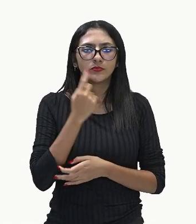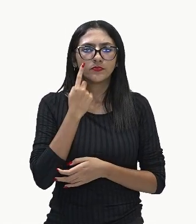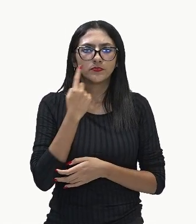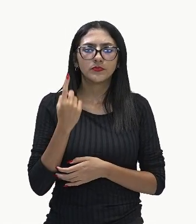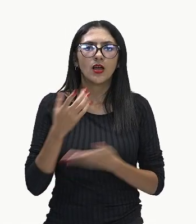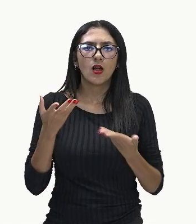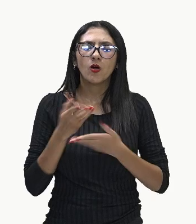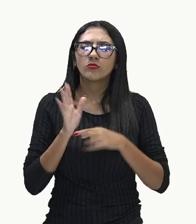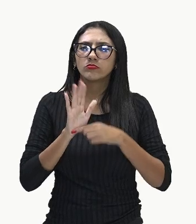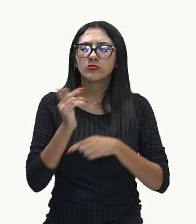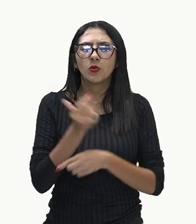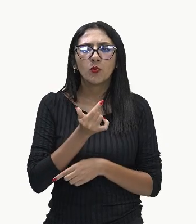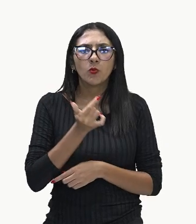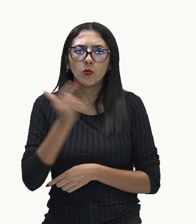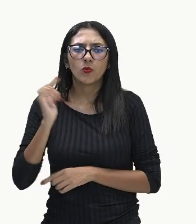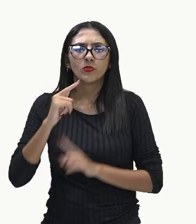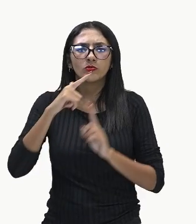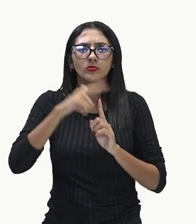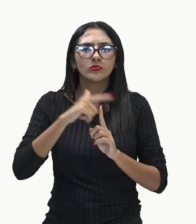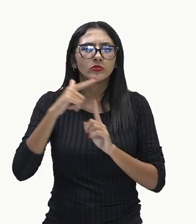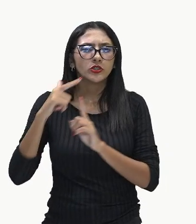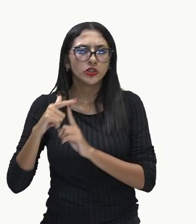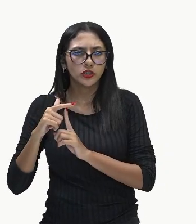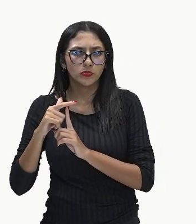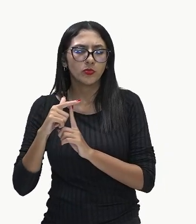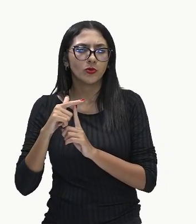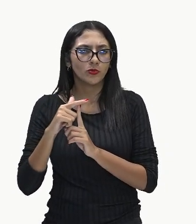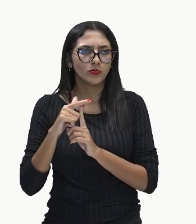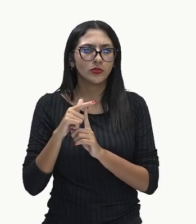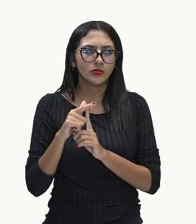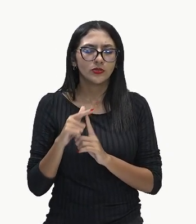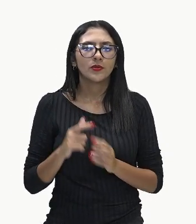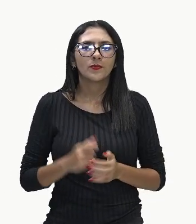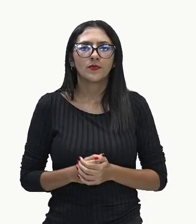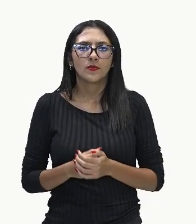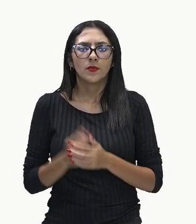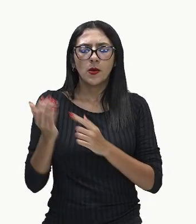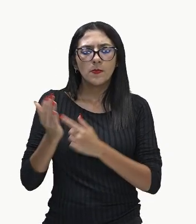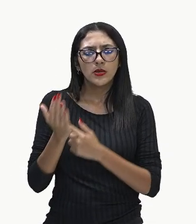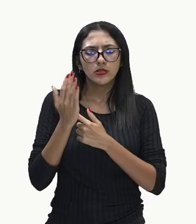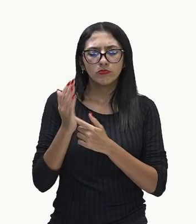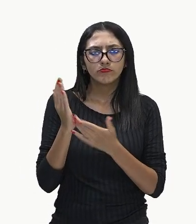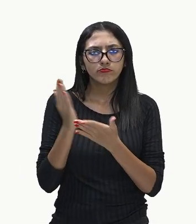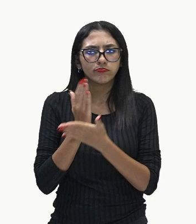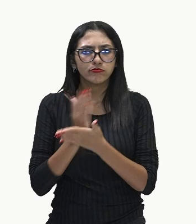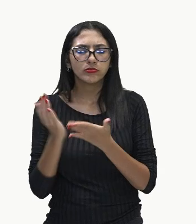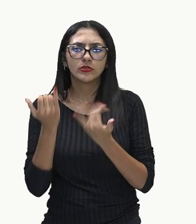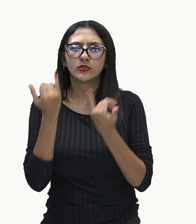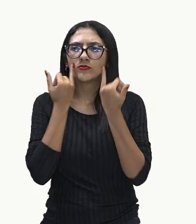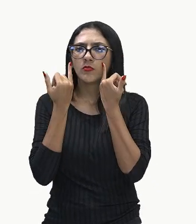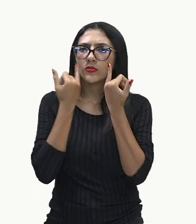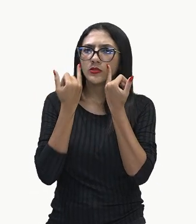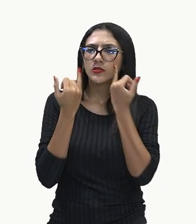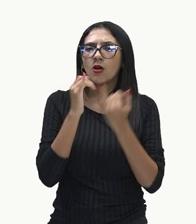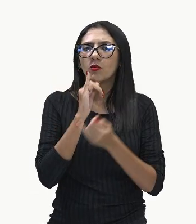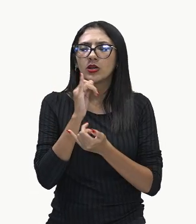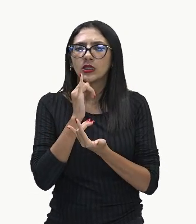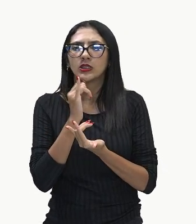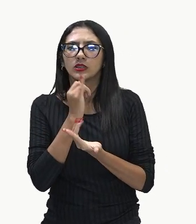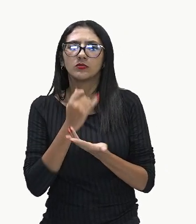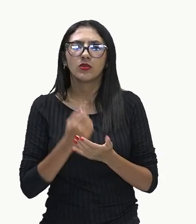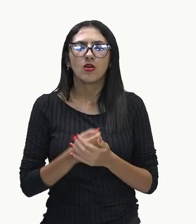Que serve exatamente para mostrar que algumas informações, elas podem causar falsas